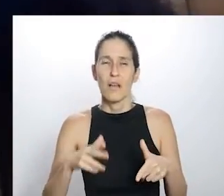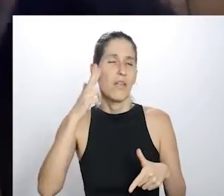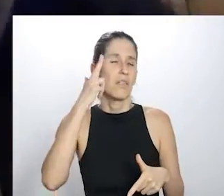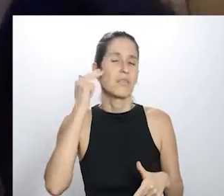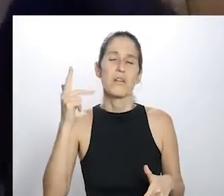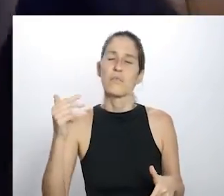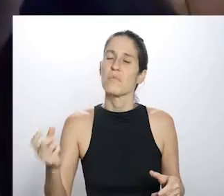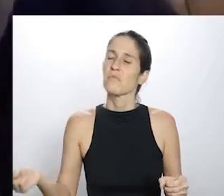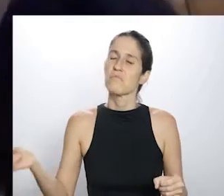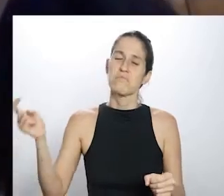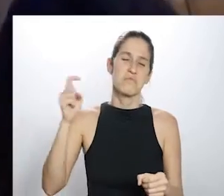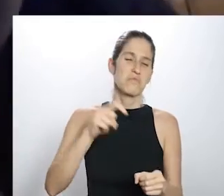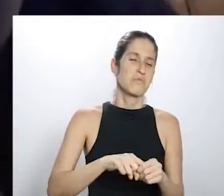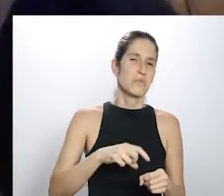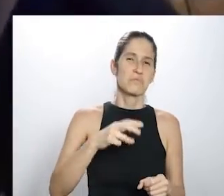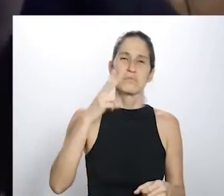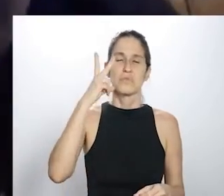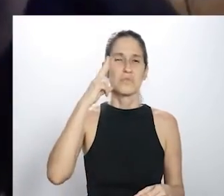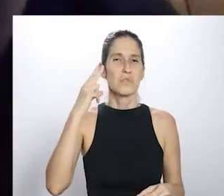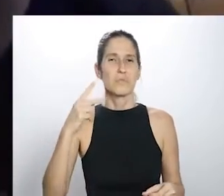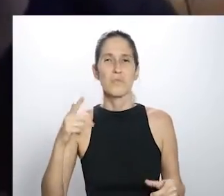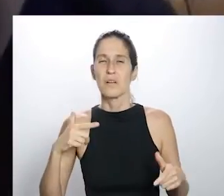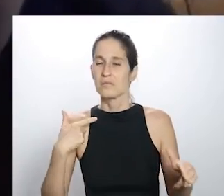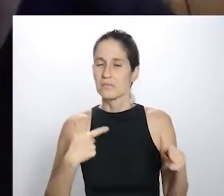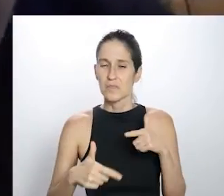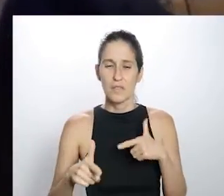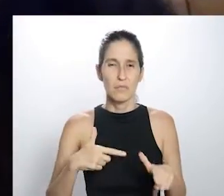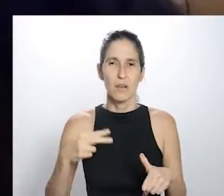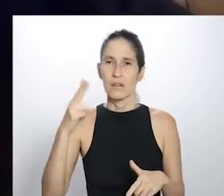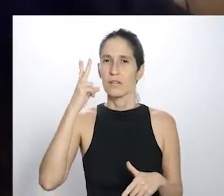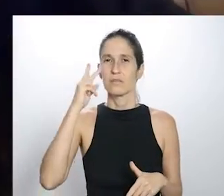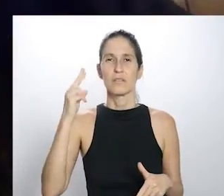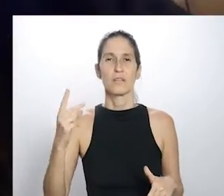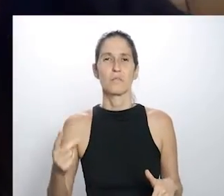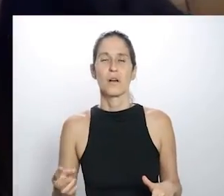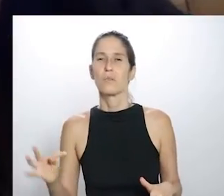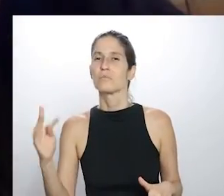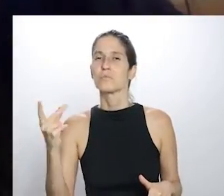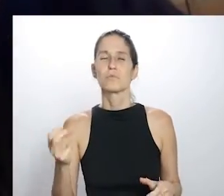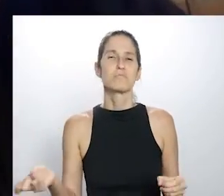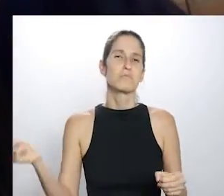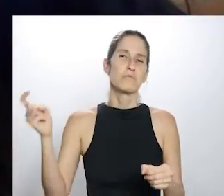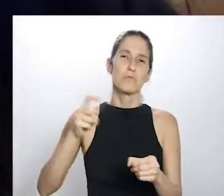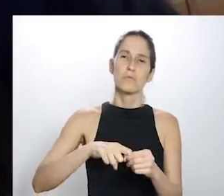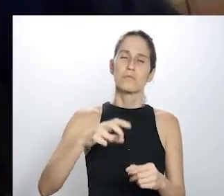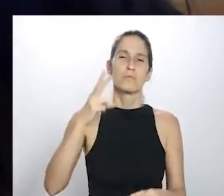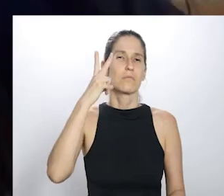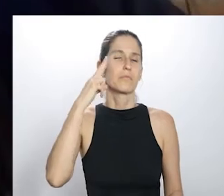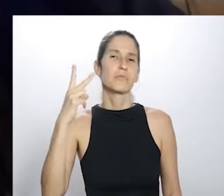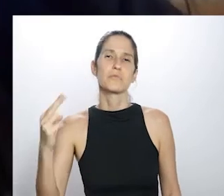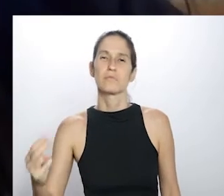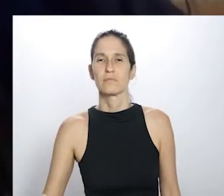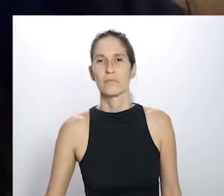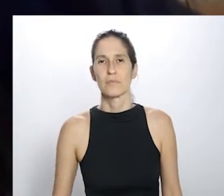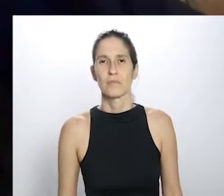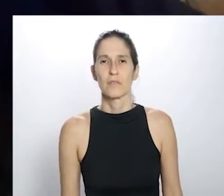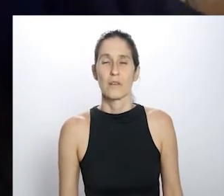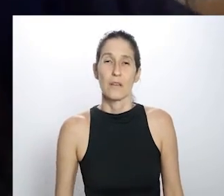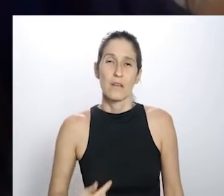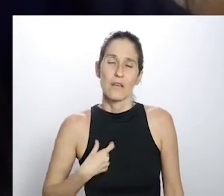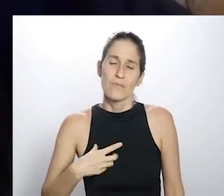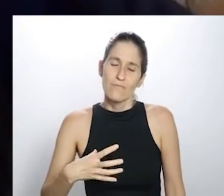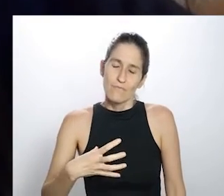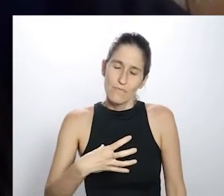novamente retomando, retomando, retomando as coisas, e as coisas voltaram. Então, eu acho que... Eu